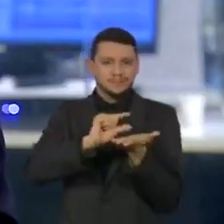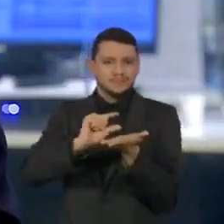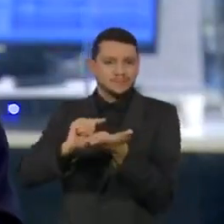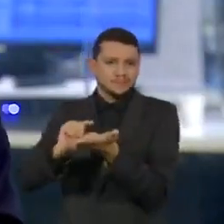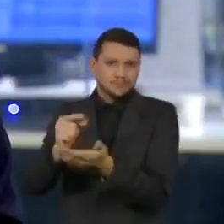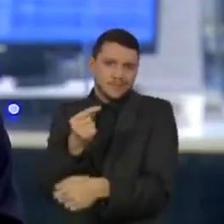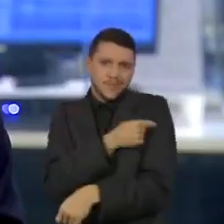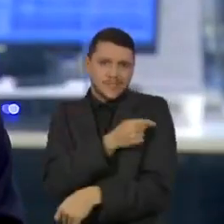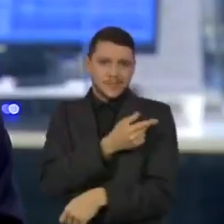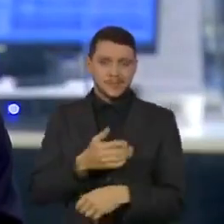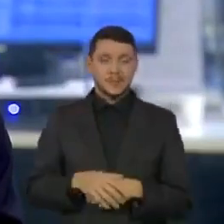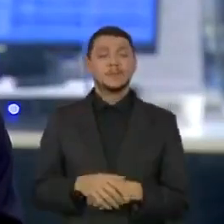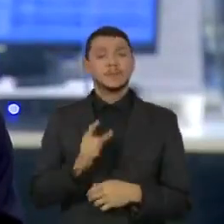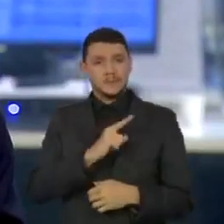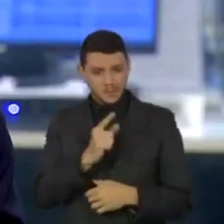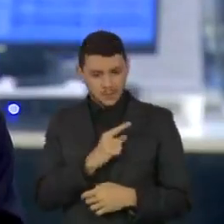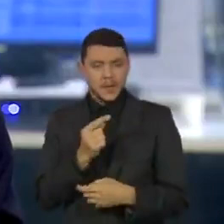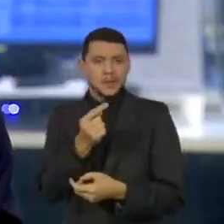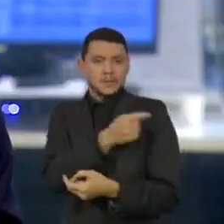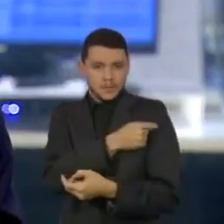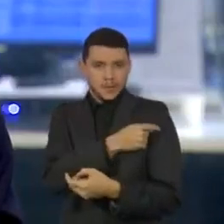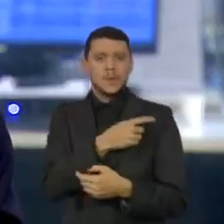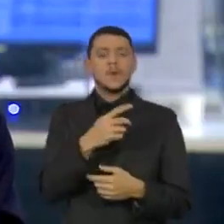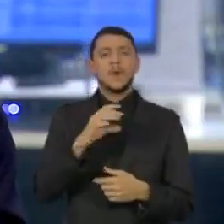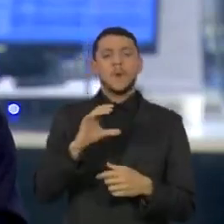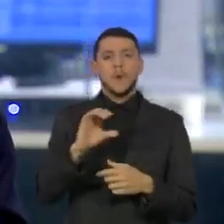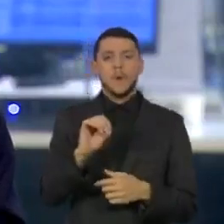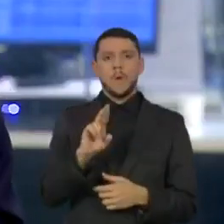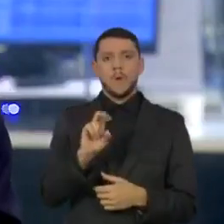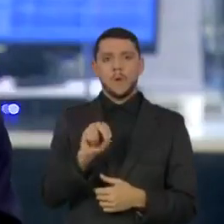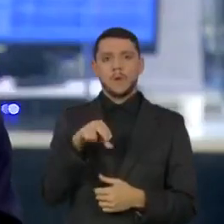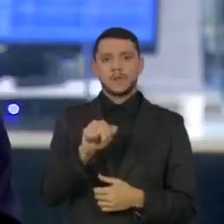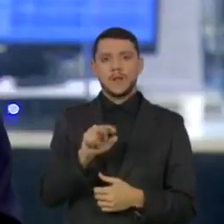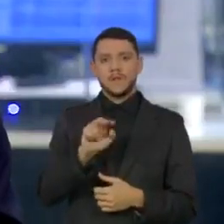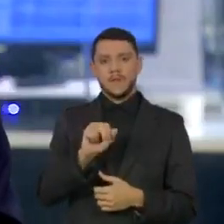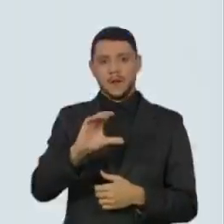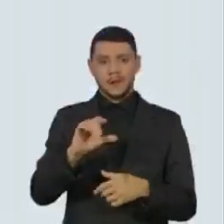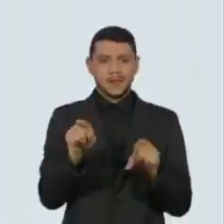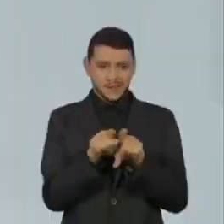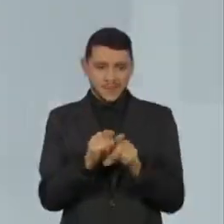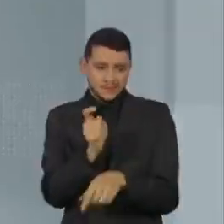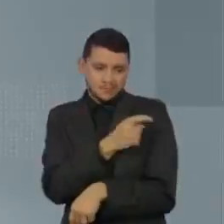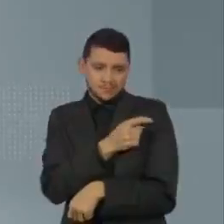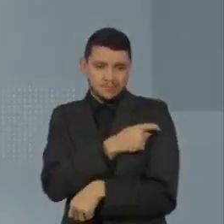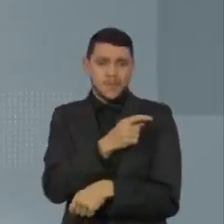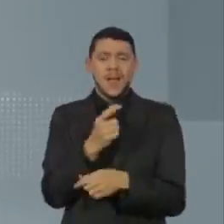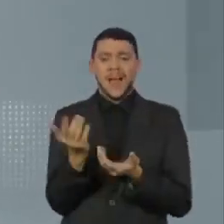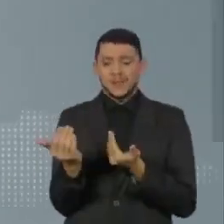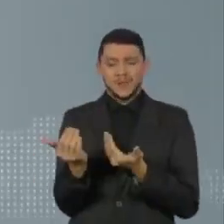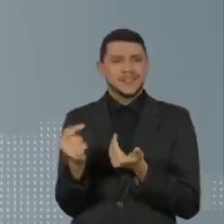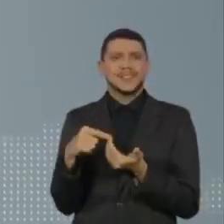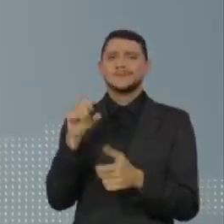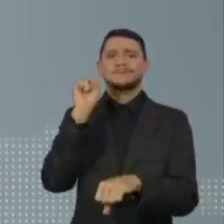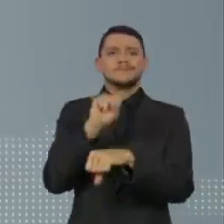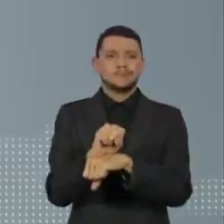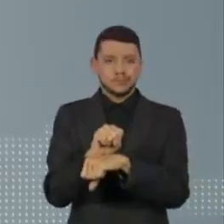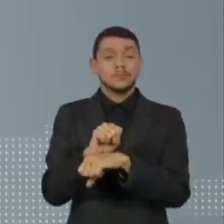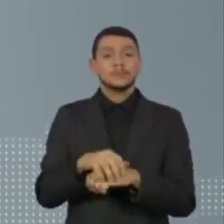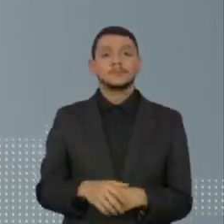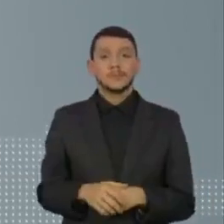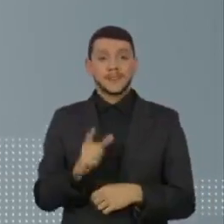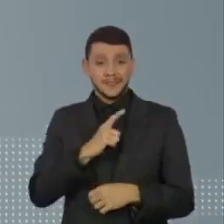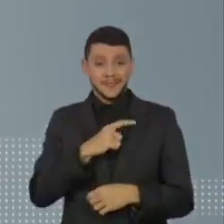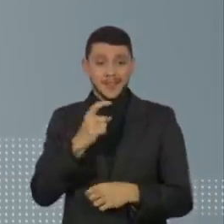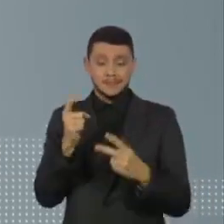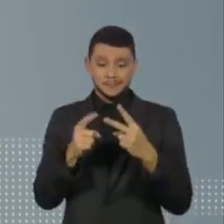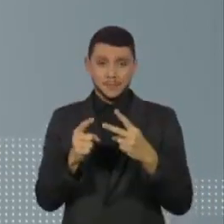da Coronavac e também a vacinação dos adolescentes estão paralisadas. A aplicação da segunda dose da